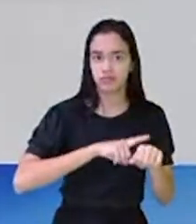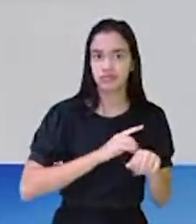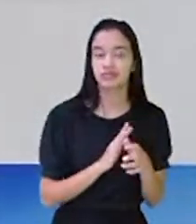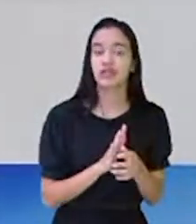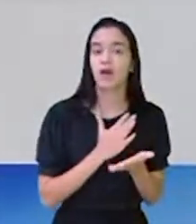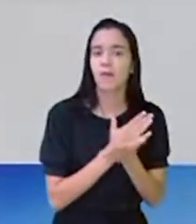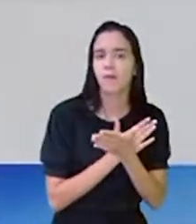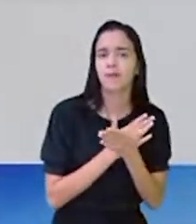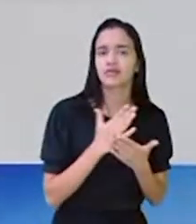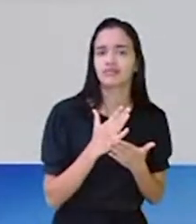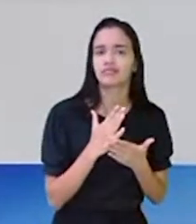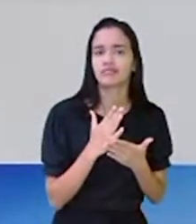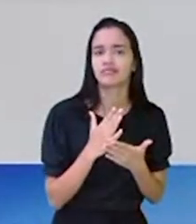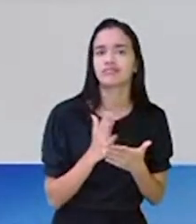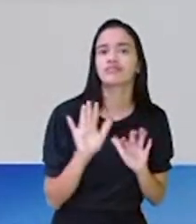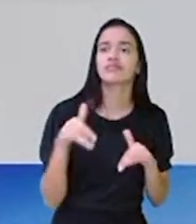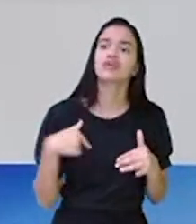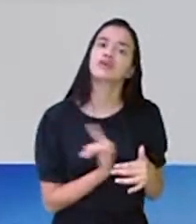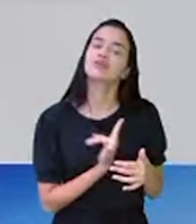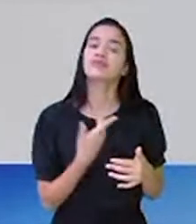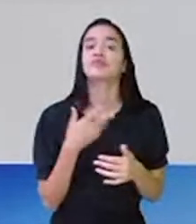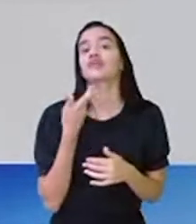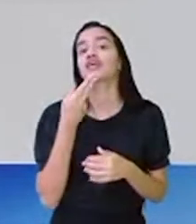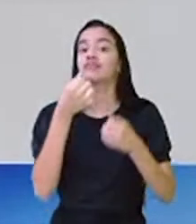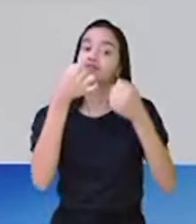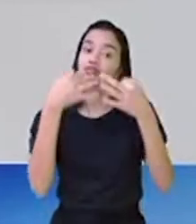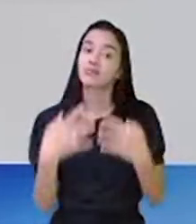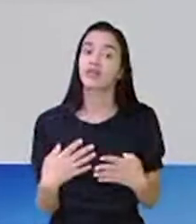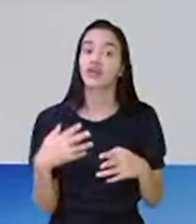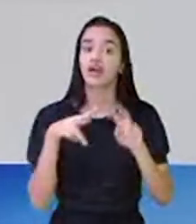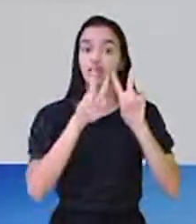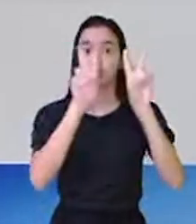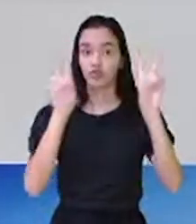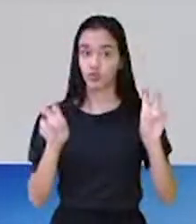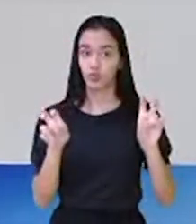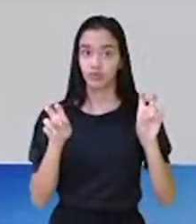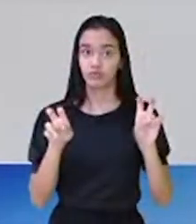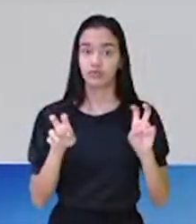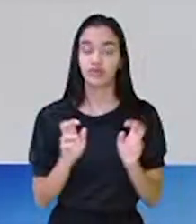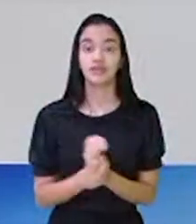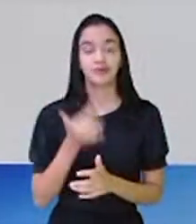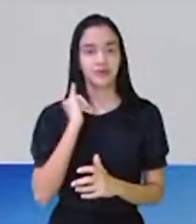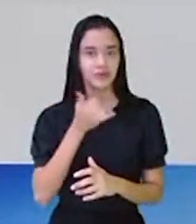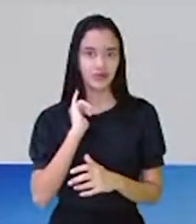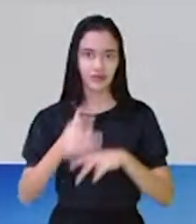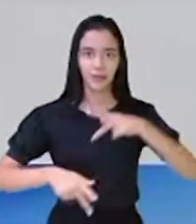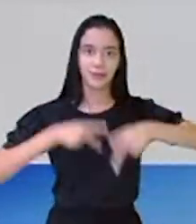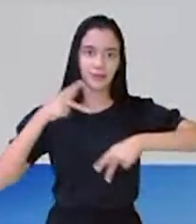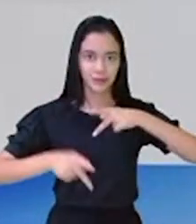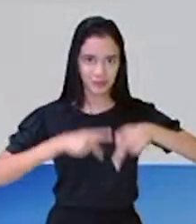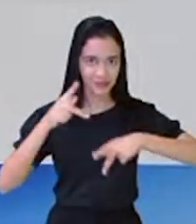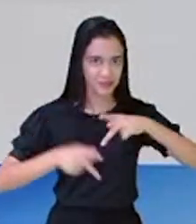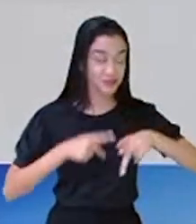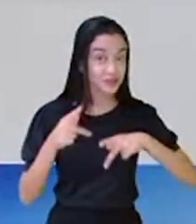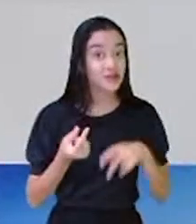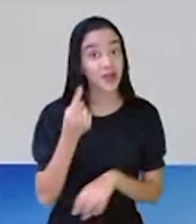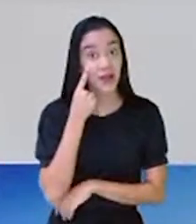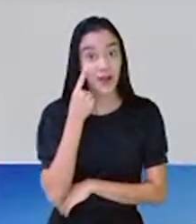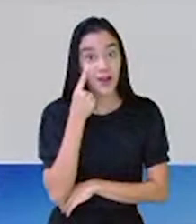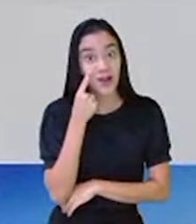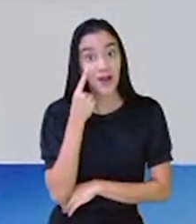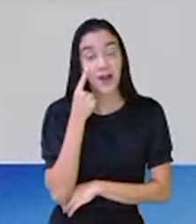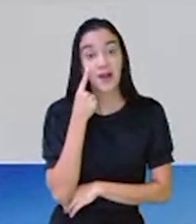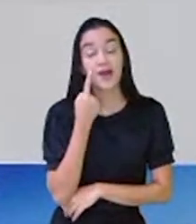começando e a gente vai falar sobre ditados populares. Então, ó,